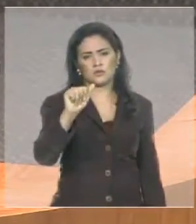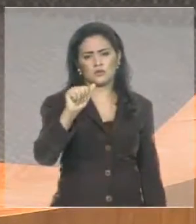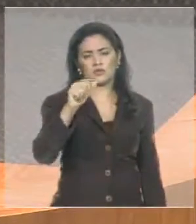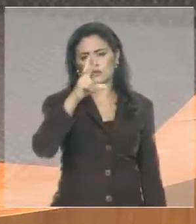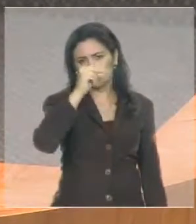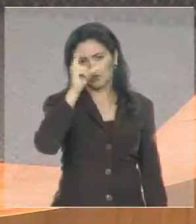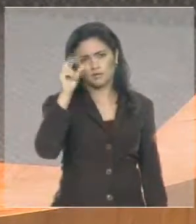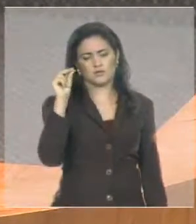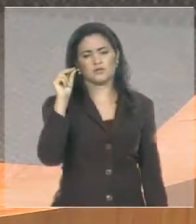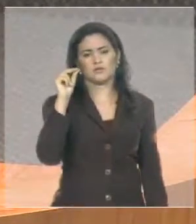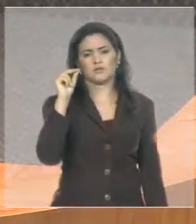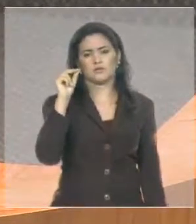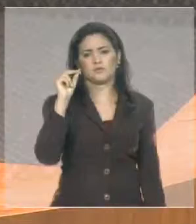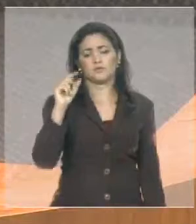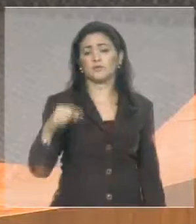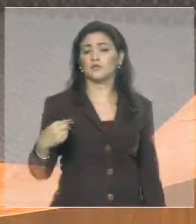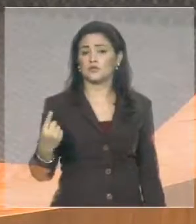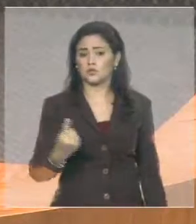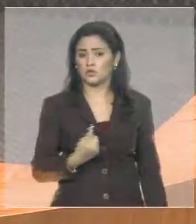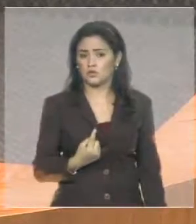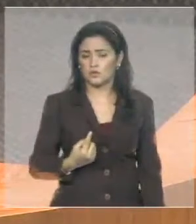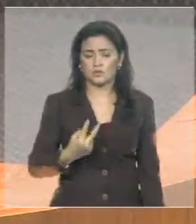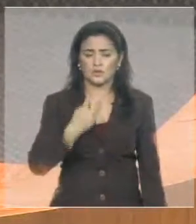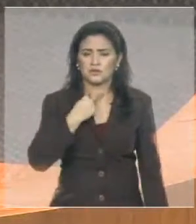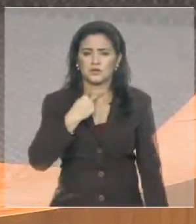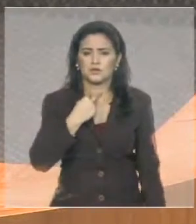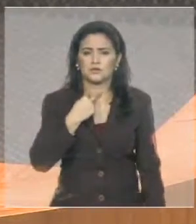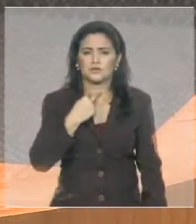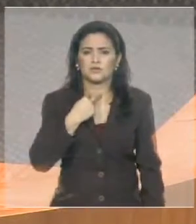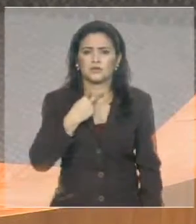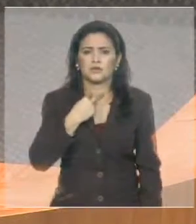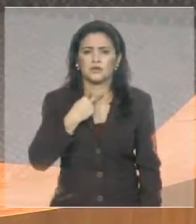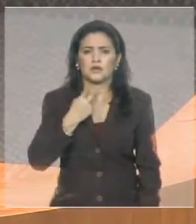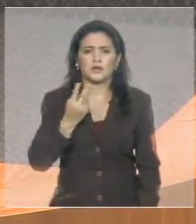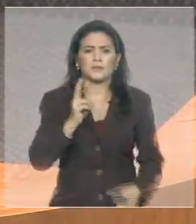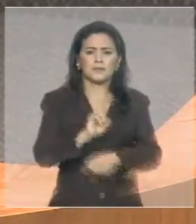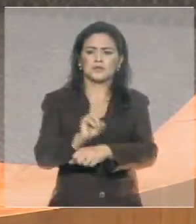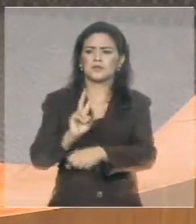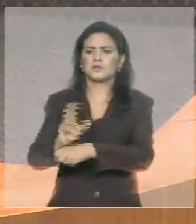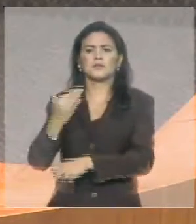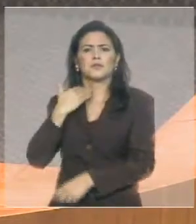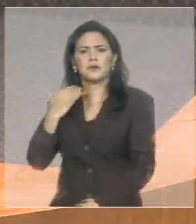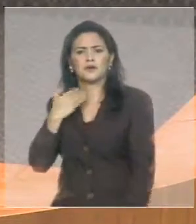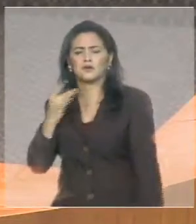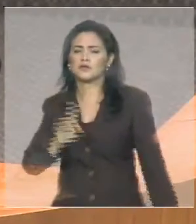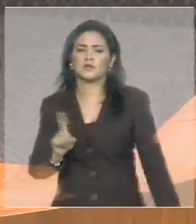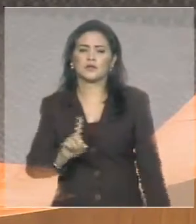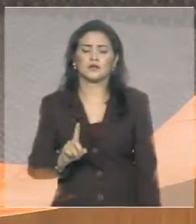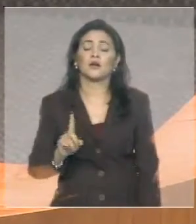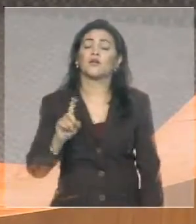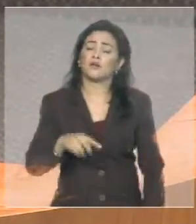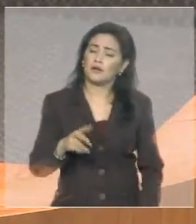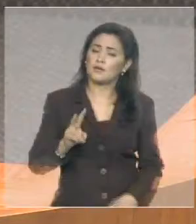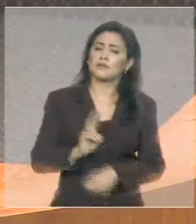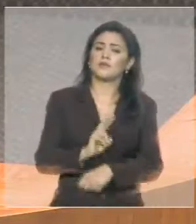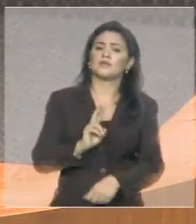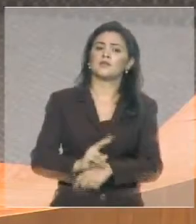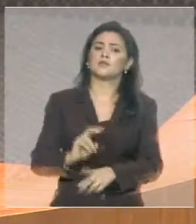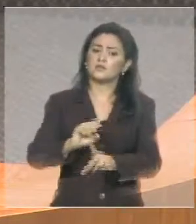Nós não vamos defender simplesmente a instituição financeira, bancos, mas estamos defendendo a sociedade, que